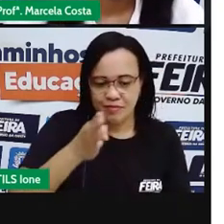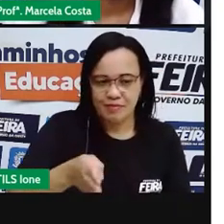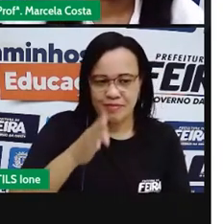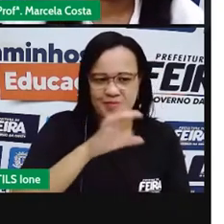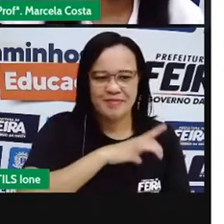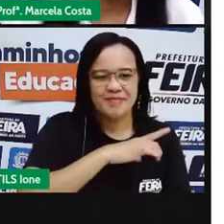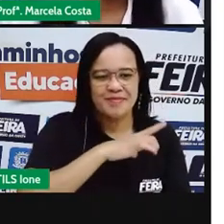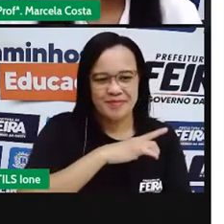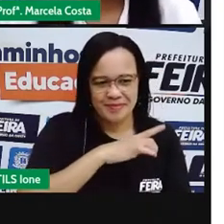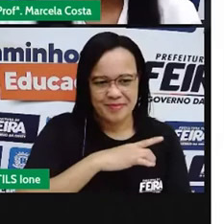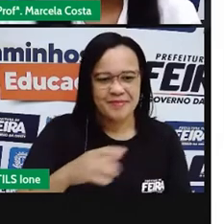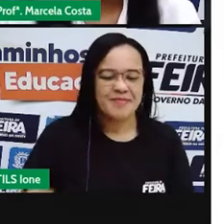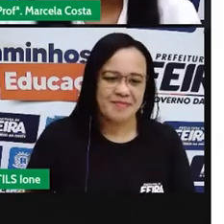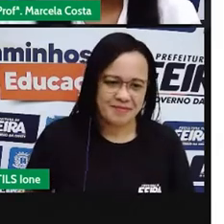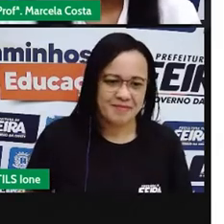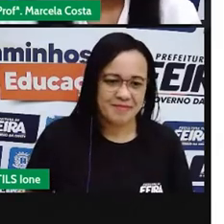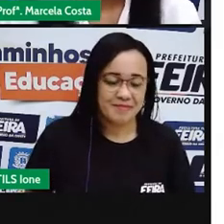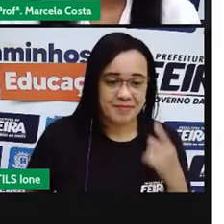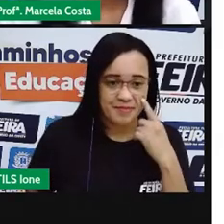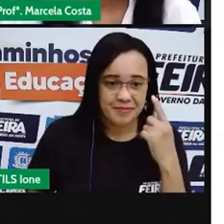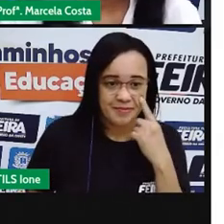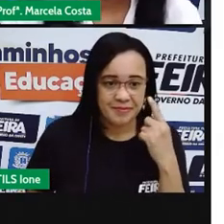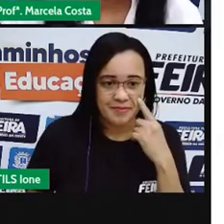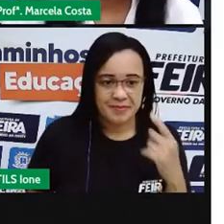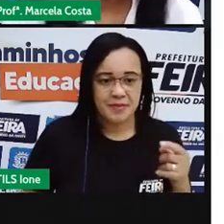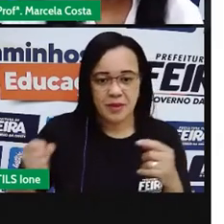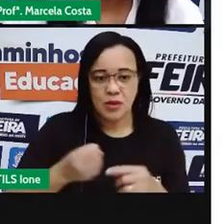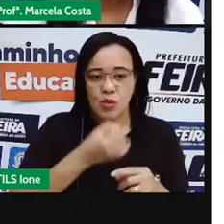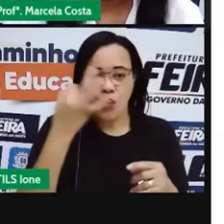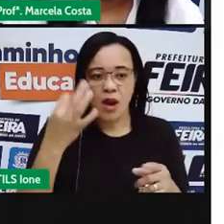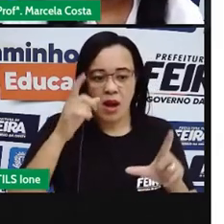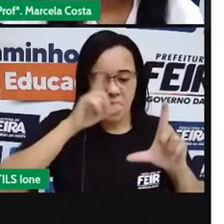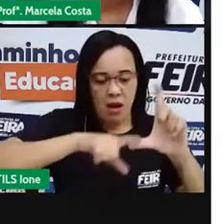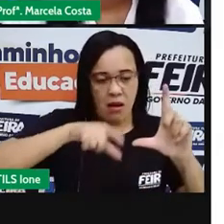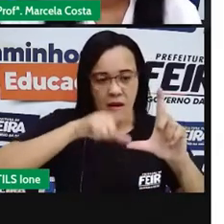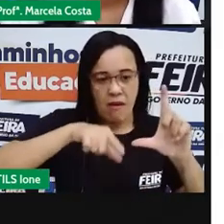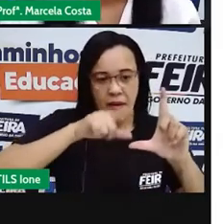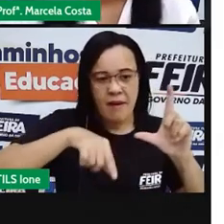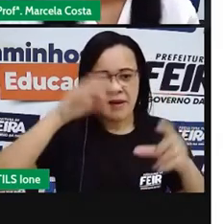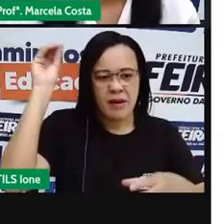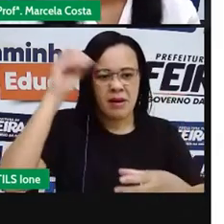Agora, a gente vai ver a quantidade de letras.